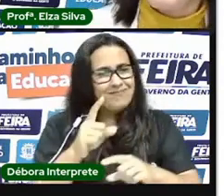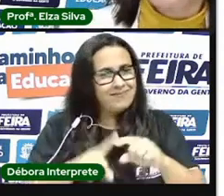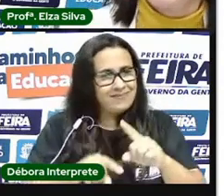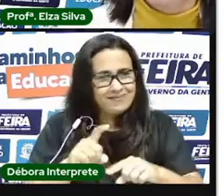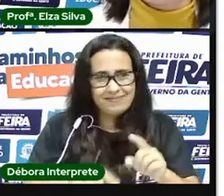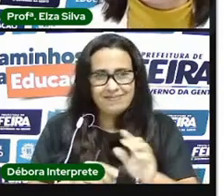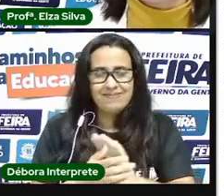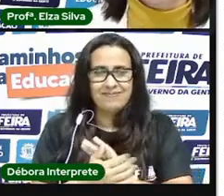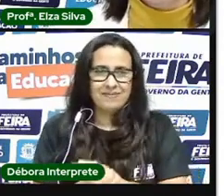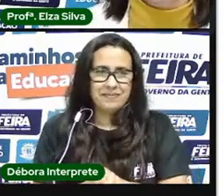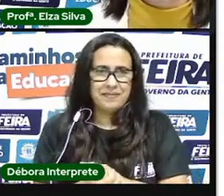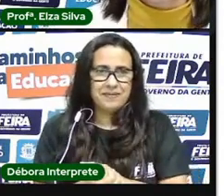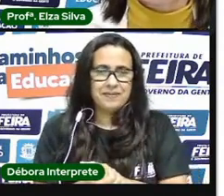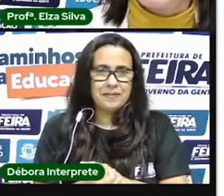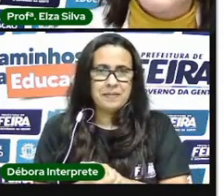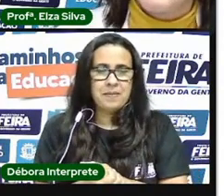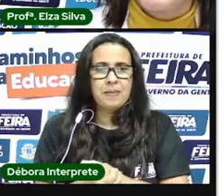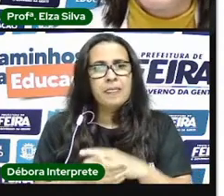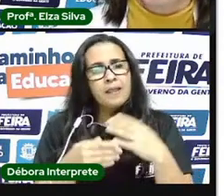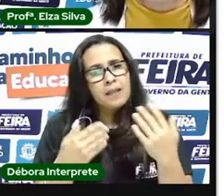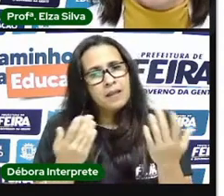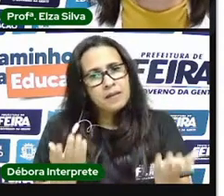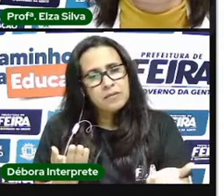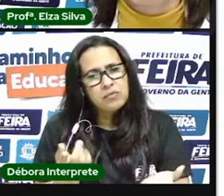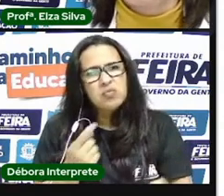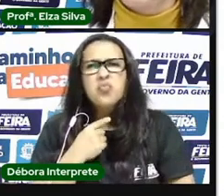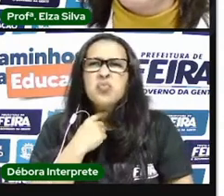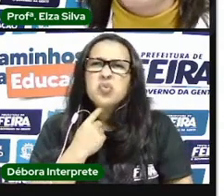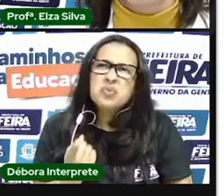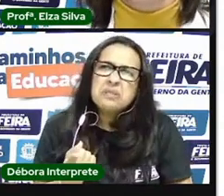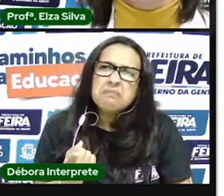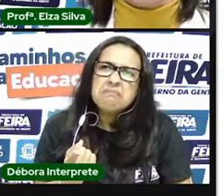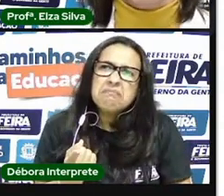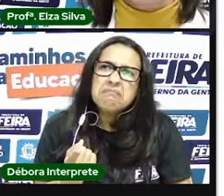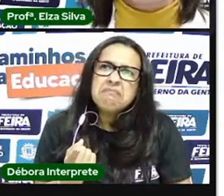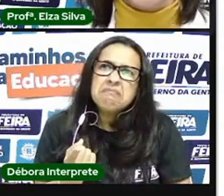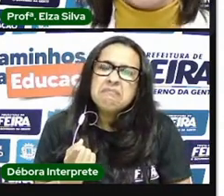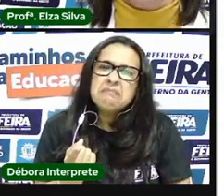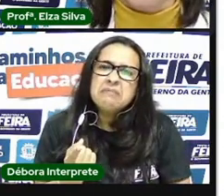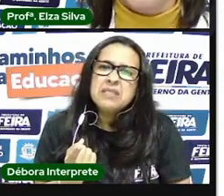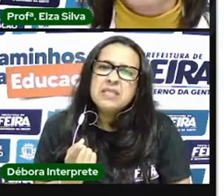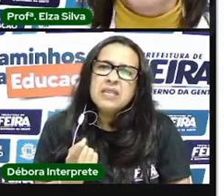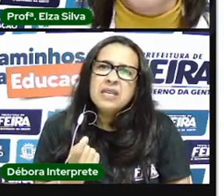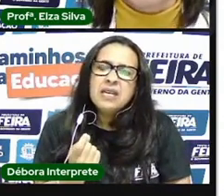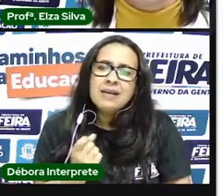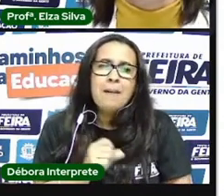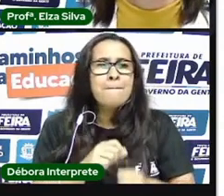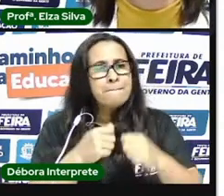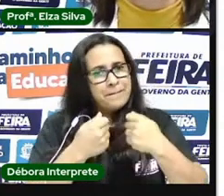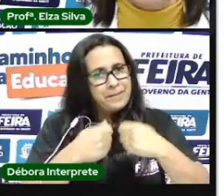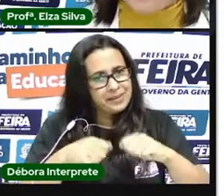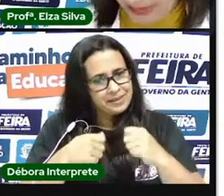ficou alguma dúvida ainda porque como eu disse antes gente a dúvida é natural anote no seu